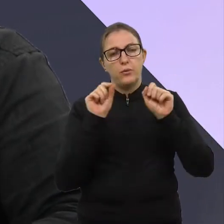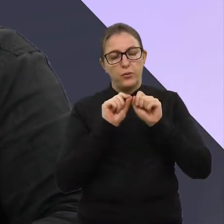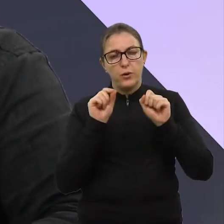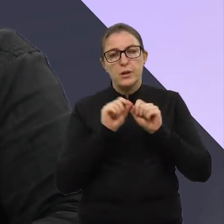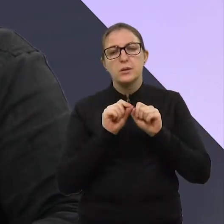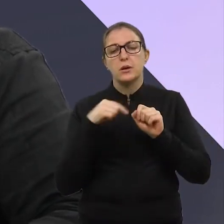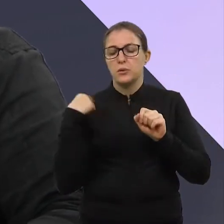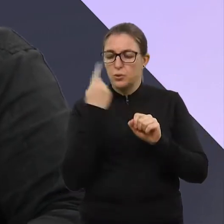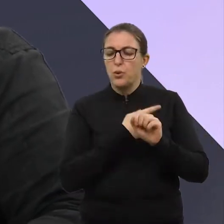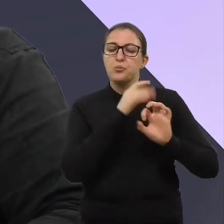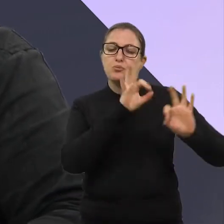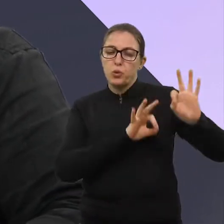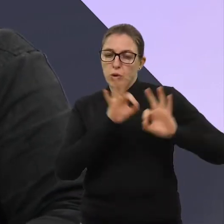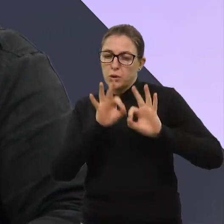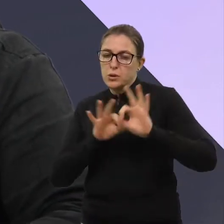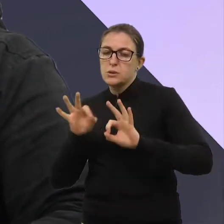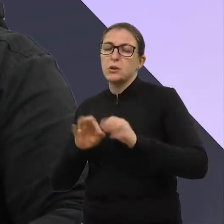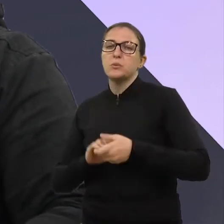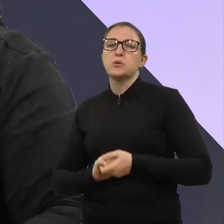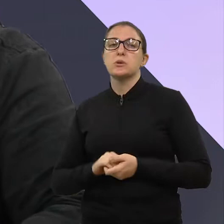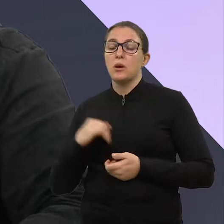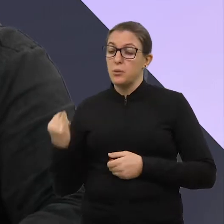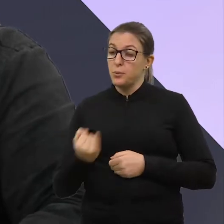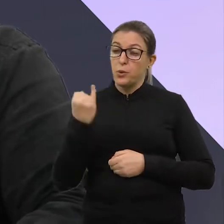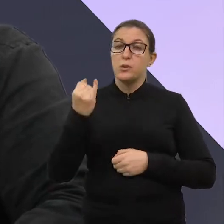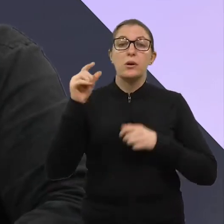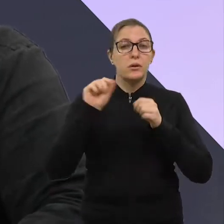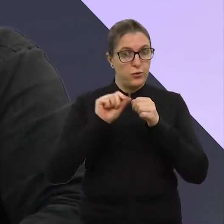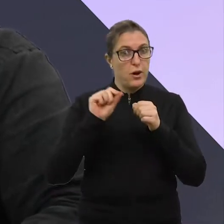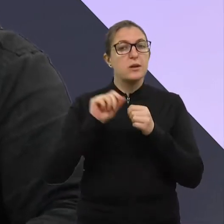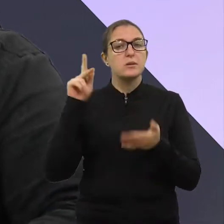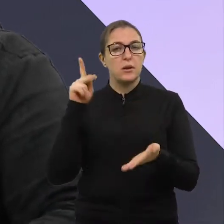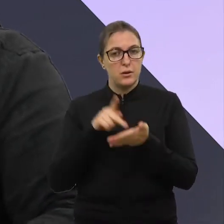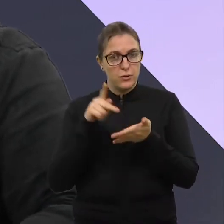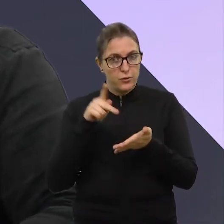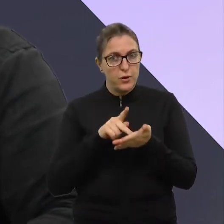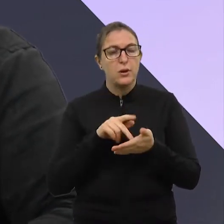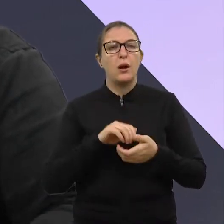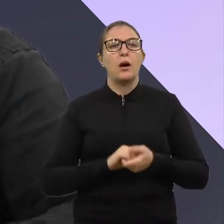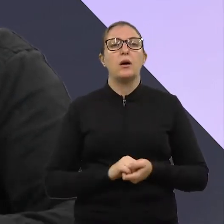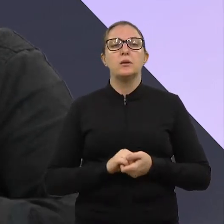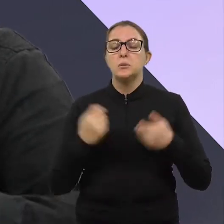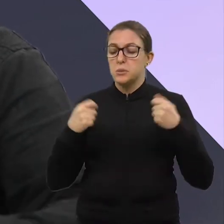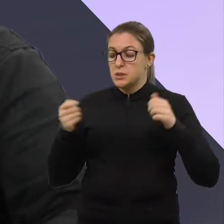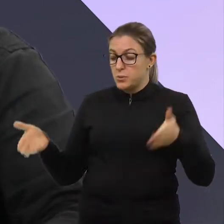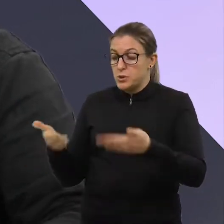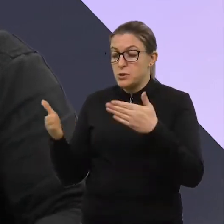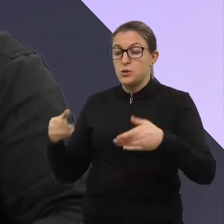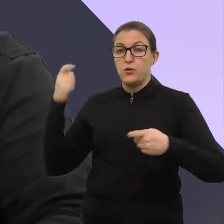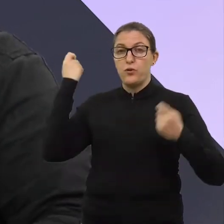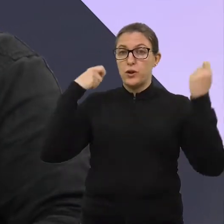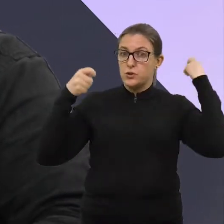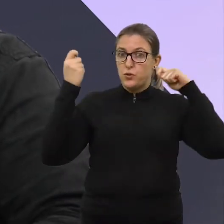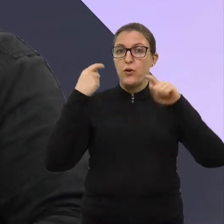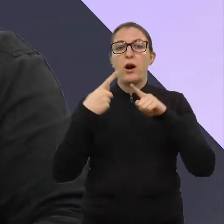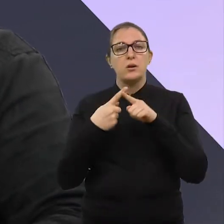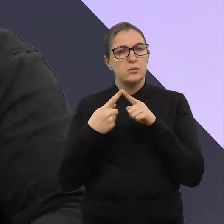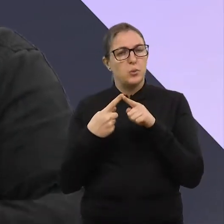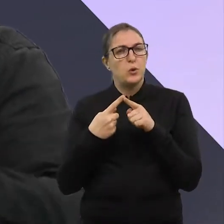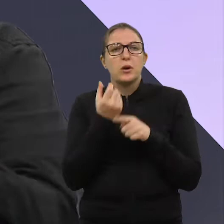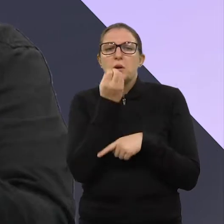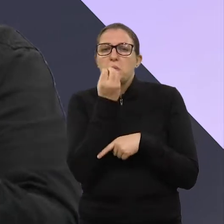E o importante é realizar, quer dizer, demarcar esse terreno que é fértil, Que são os festivais, nossos festivais têm